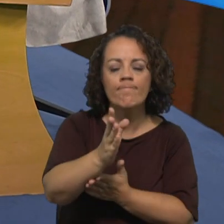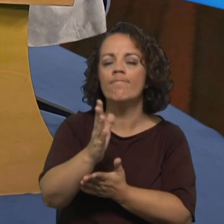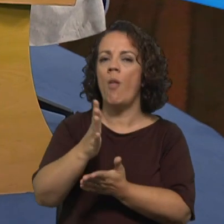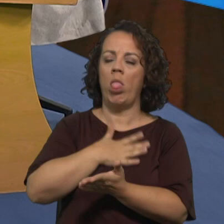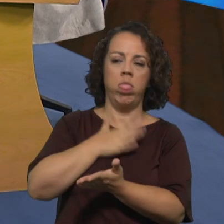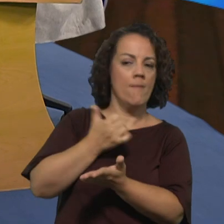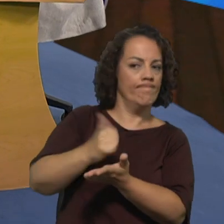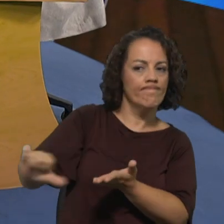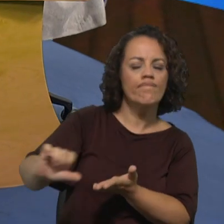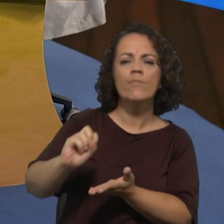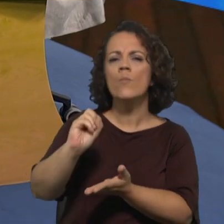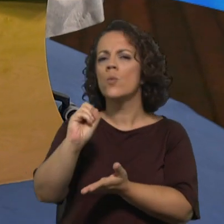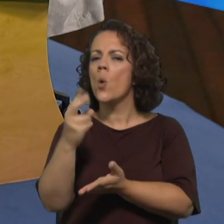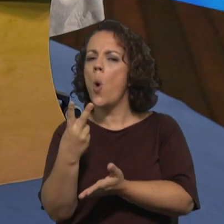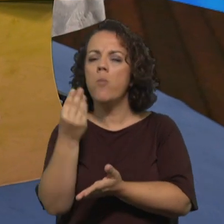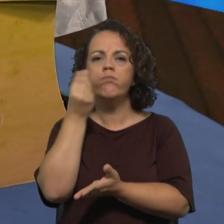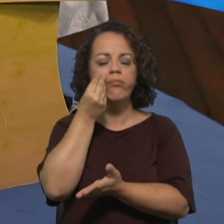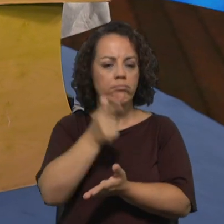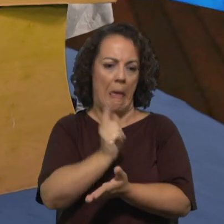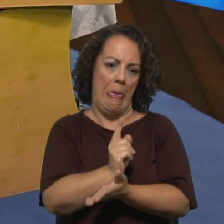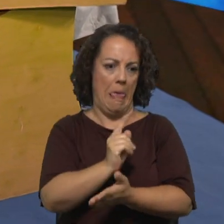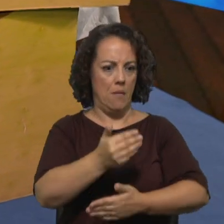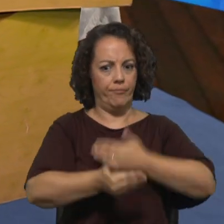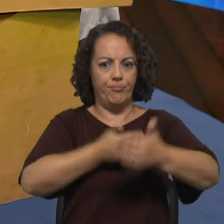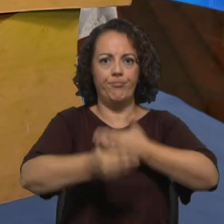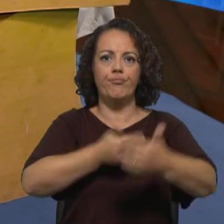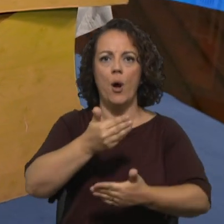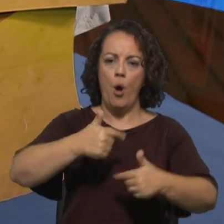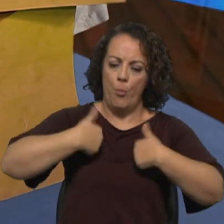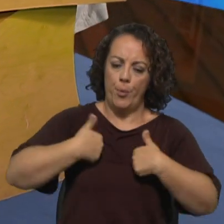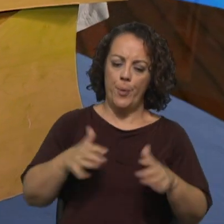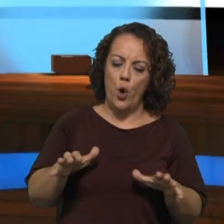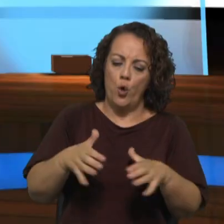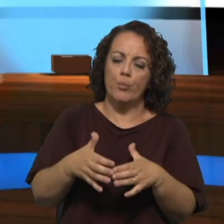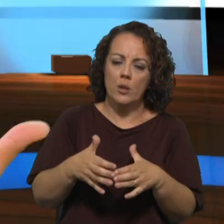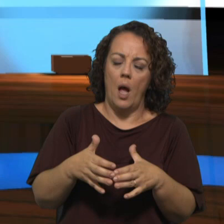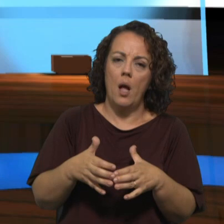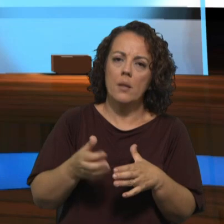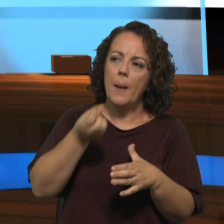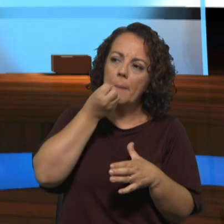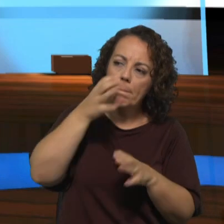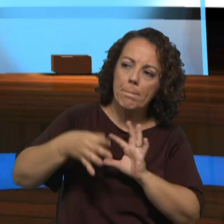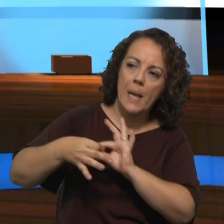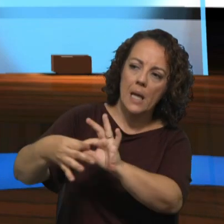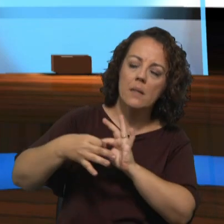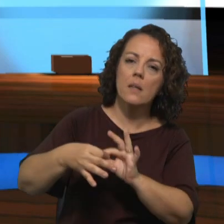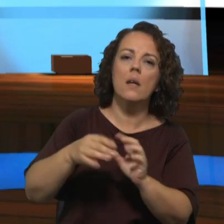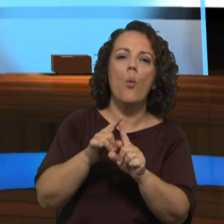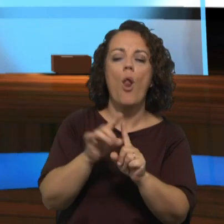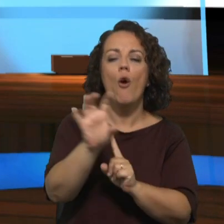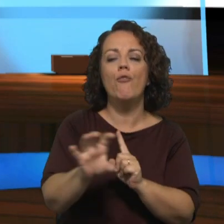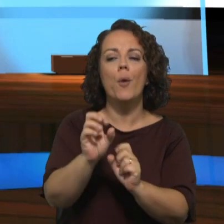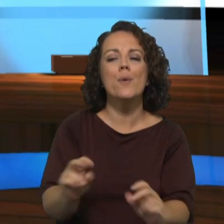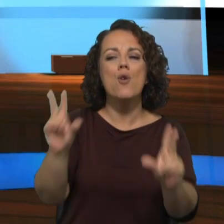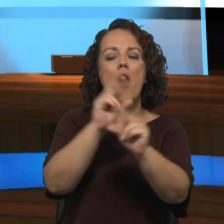um impulso e uma dinâmica própria é importante que as comunidades não apercam ao fim e ao cabo este tal estilo novo de ser igreja mais do